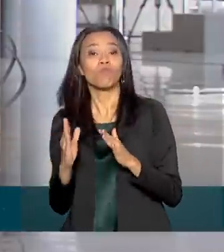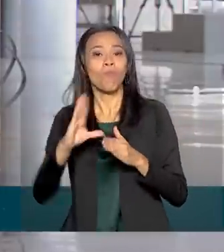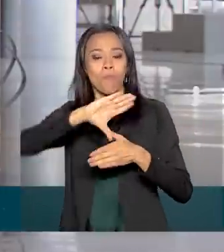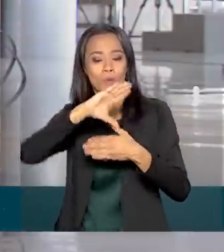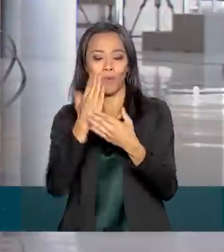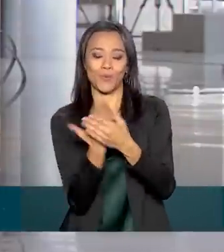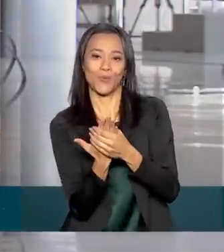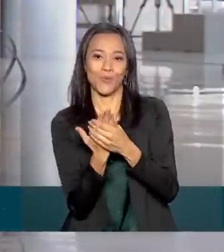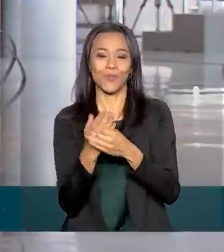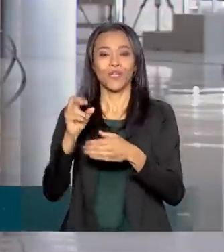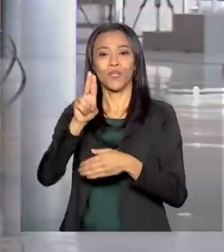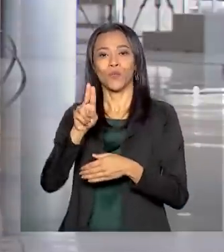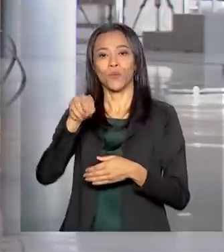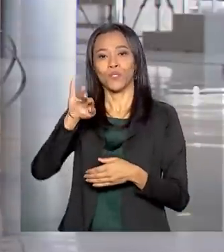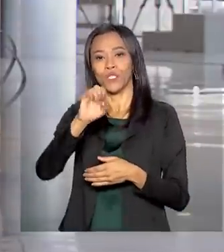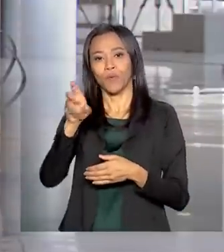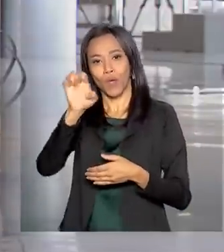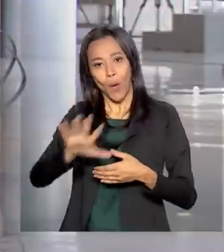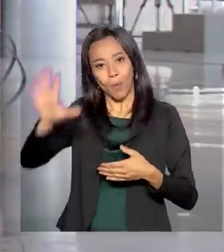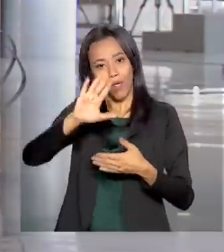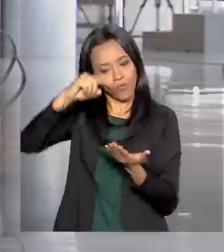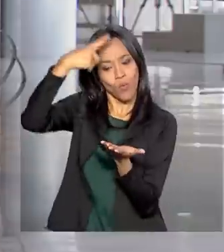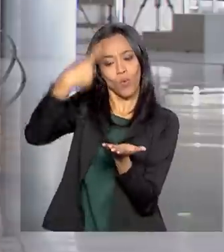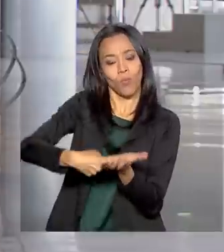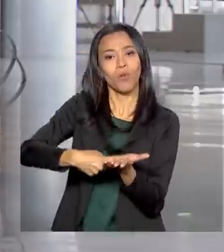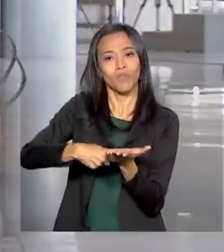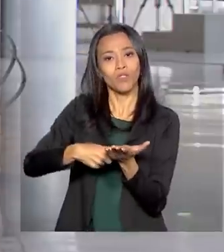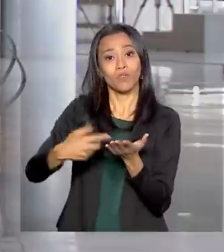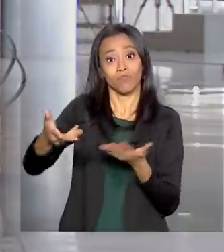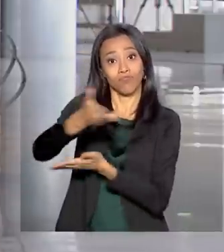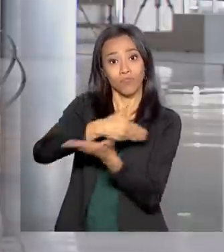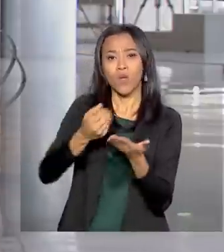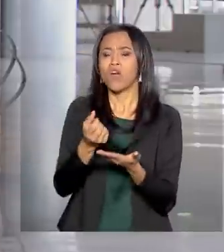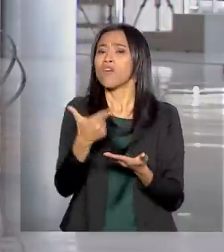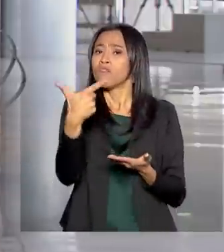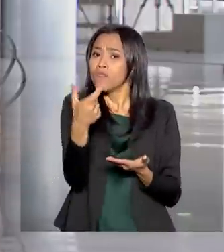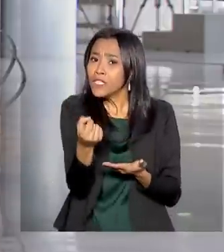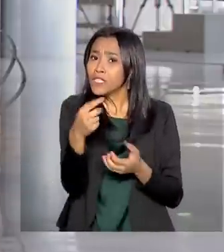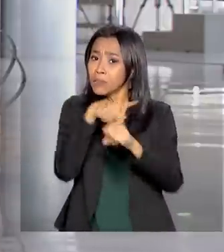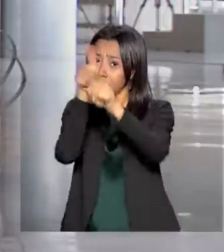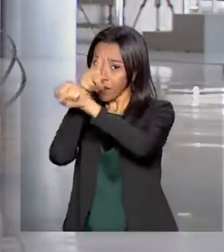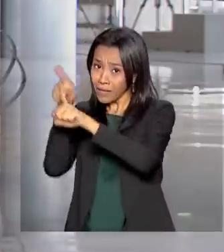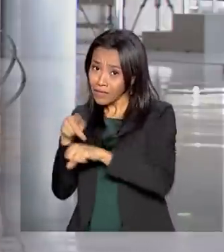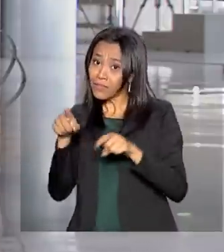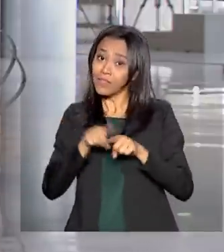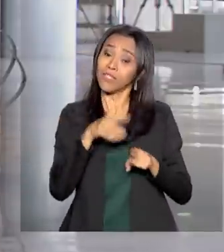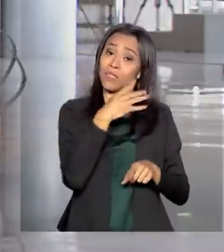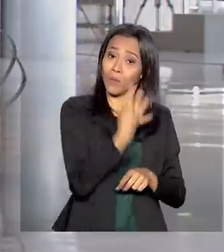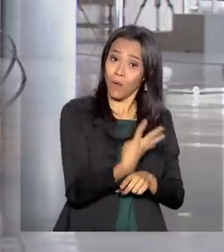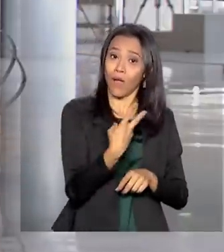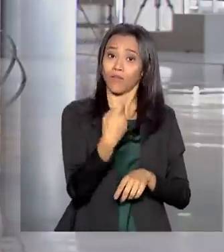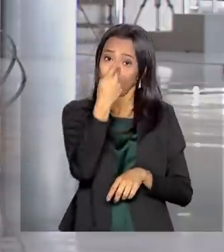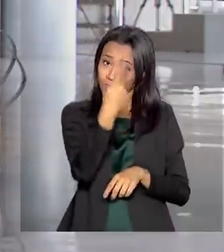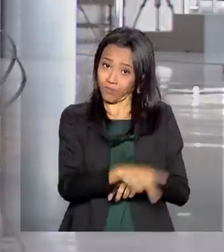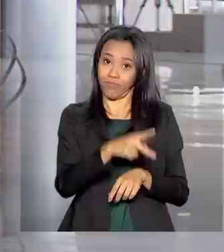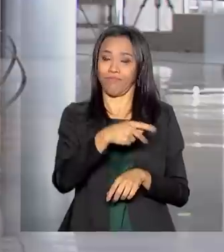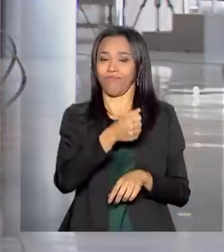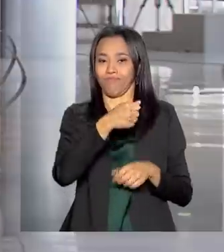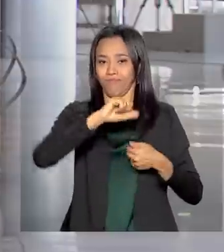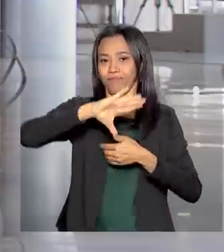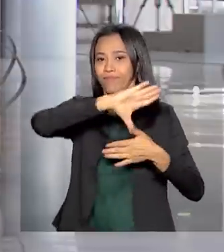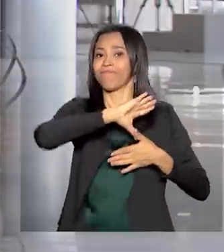acordo comercial. O acordo inclui 28 países europeus e 4 sul-americanos. Juntos, os dois blocos